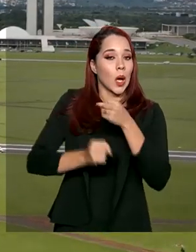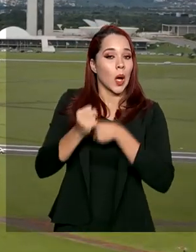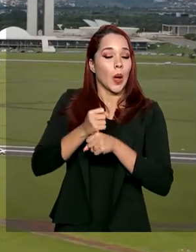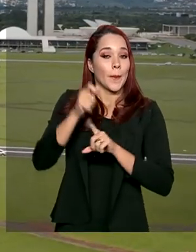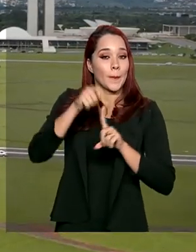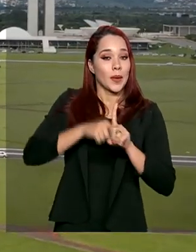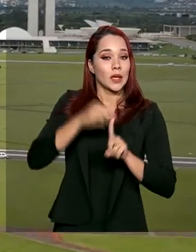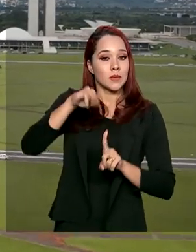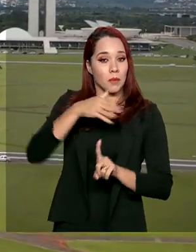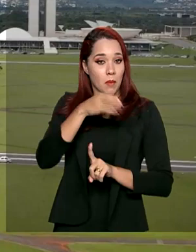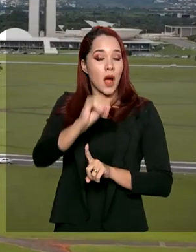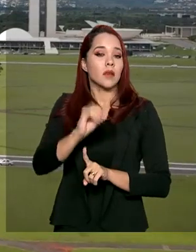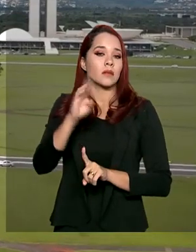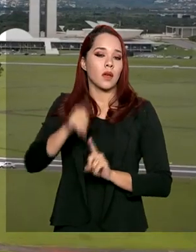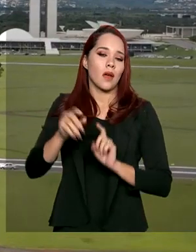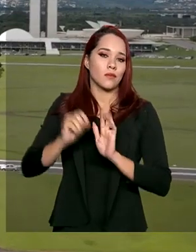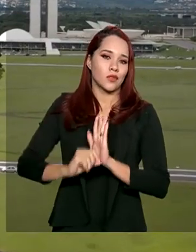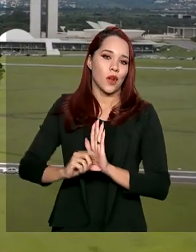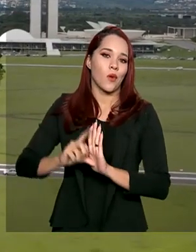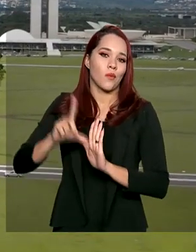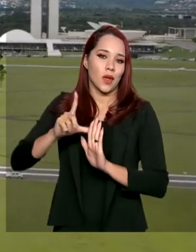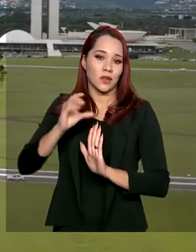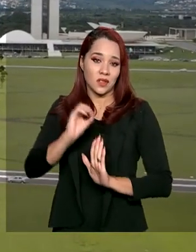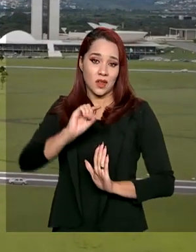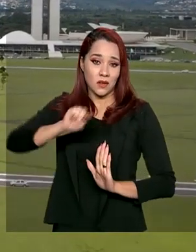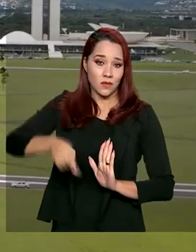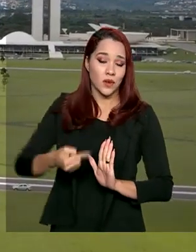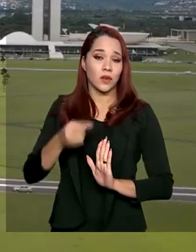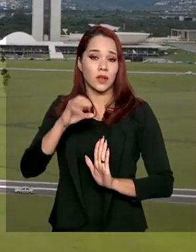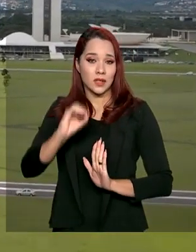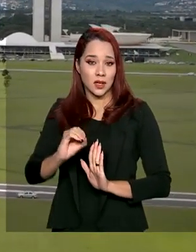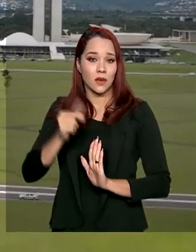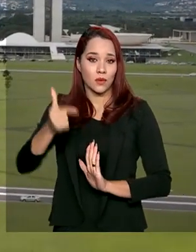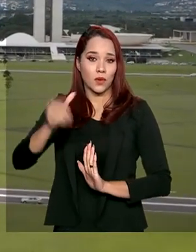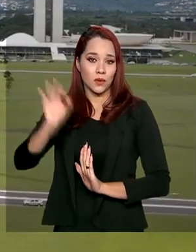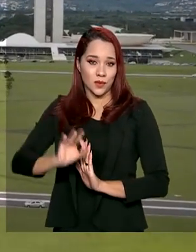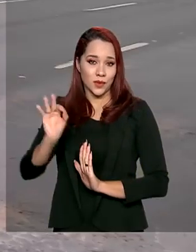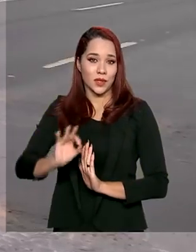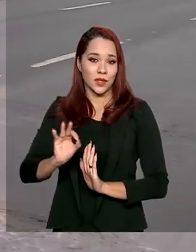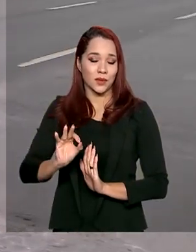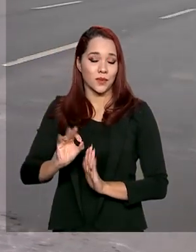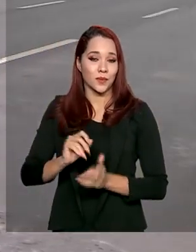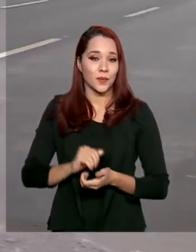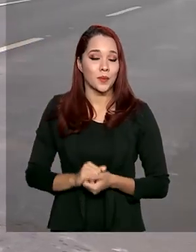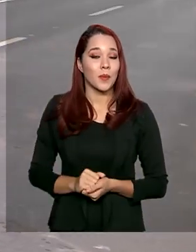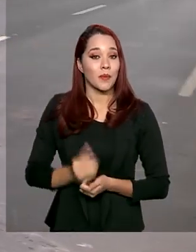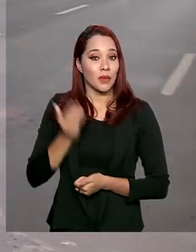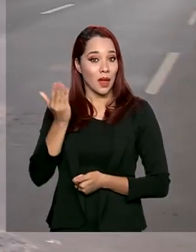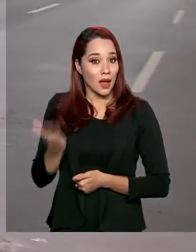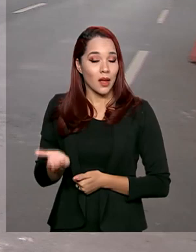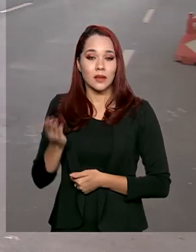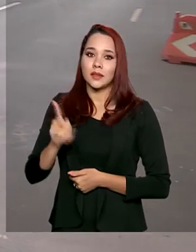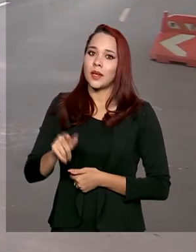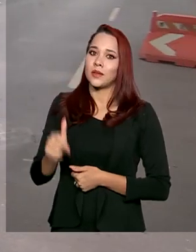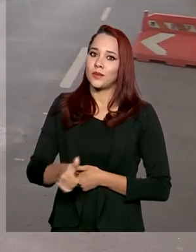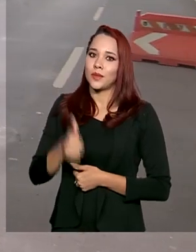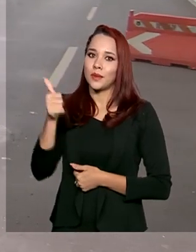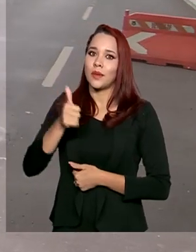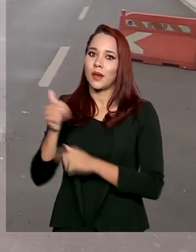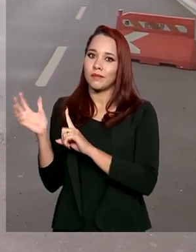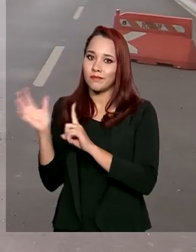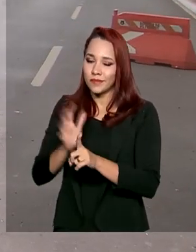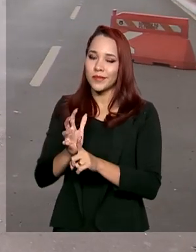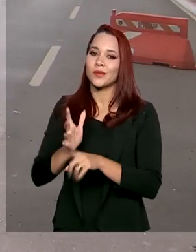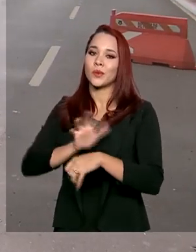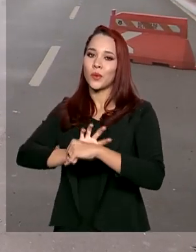março, que era de crescimento de 0,02%. Esses são os primeiros impactos